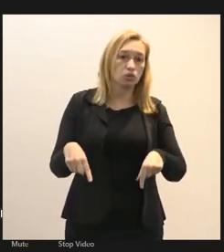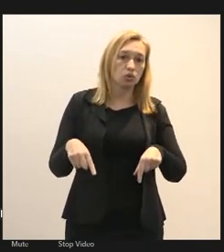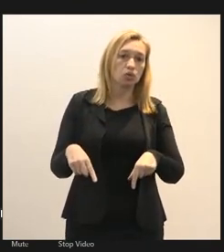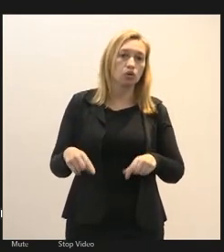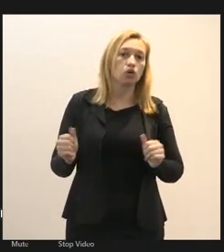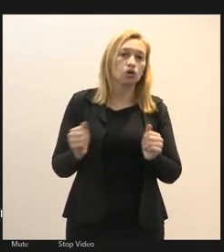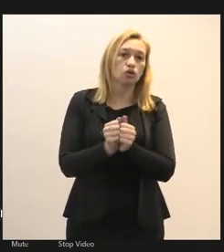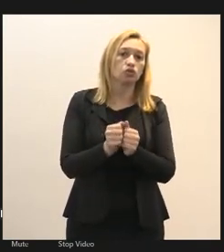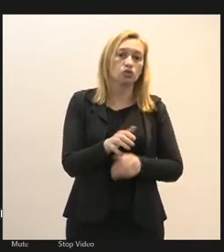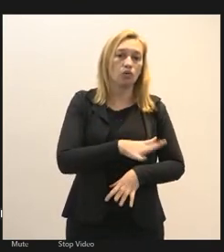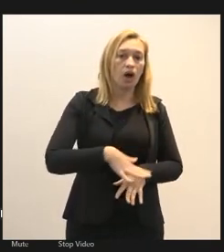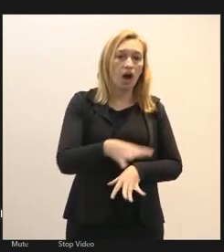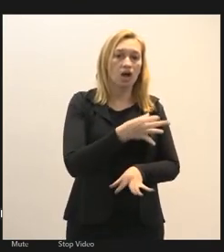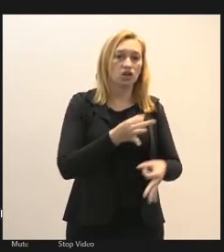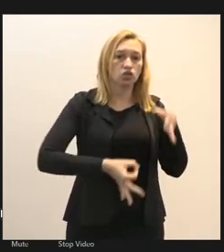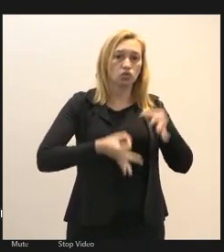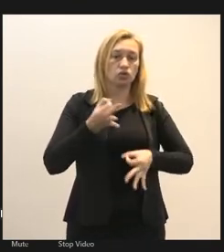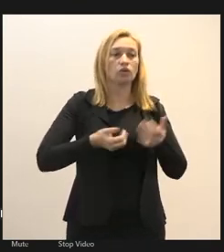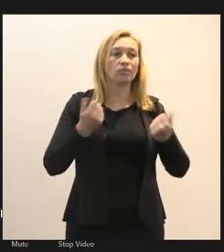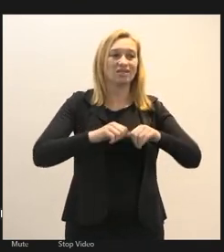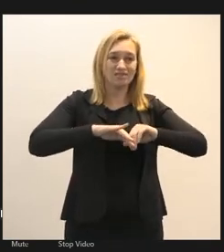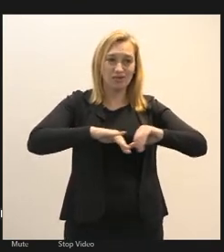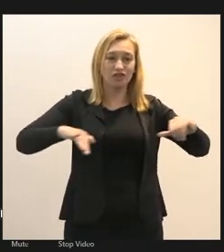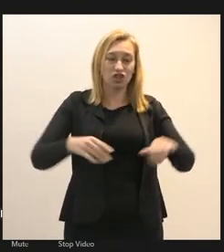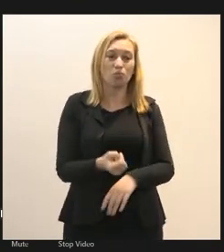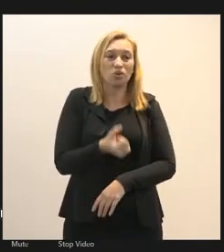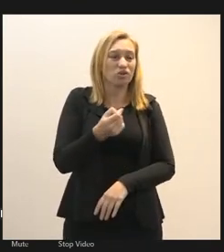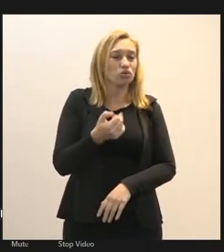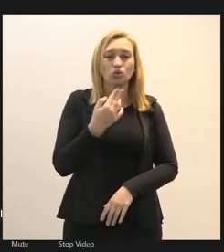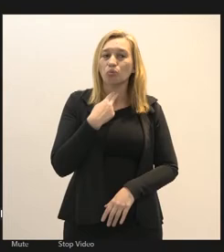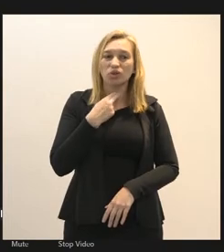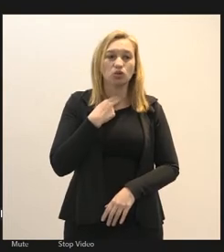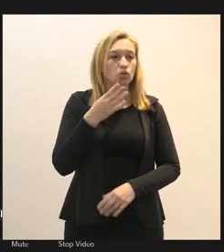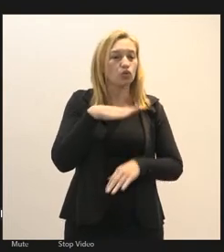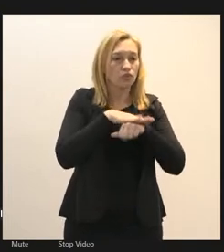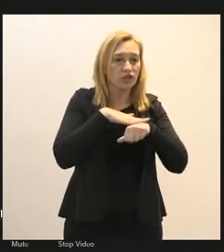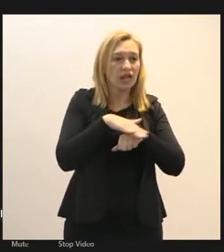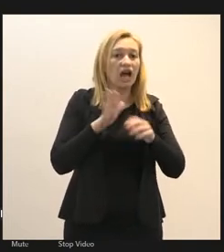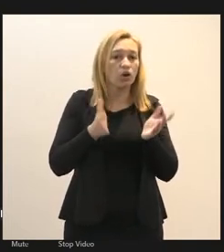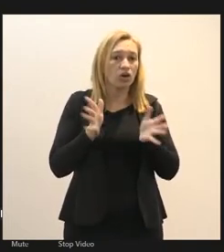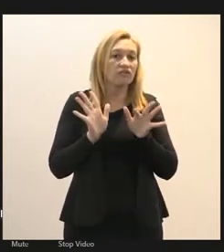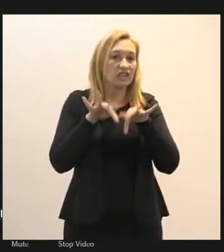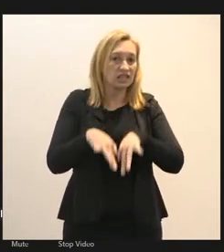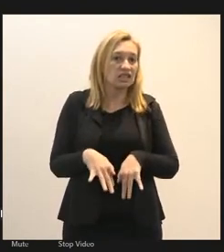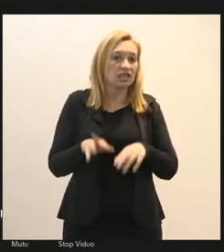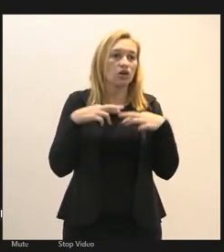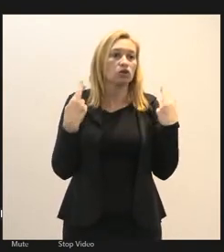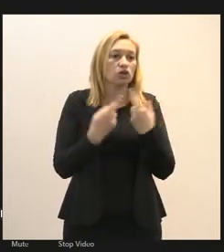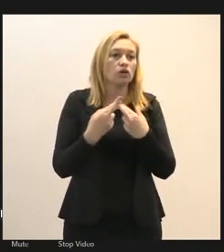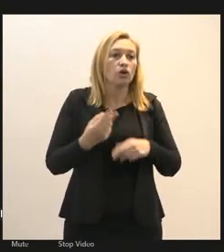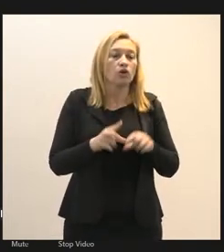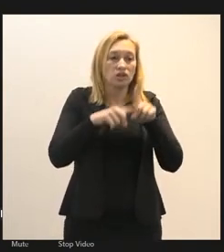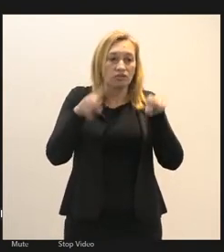jurídico aí eu tive que me afastar um pouquinho não deu para a gente conversar agora que está terminando a reunião os servidores estão saindo